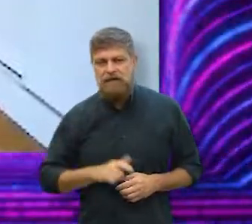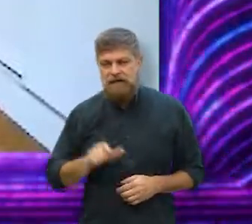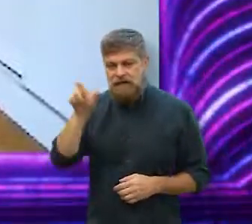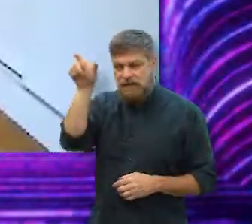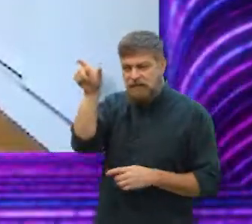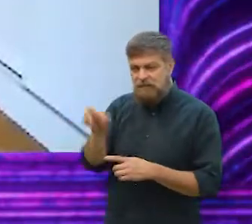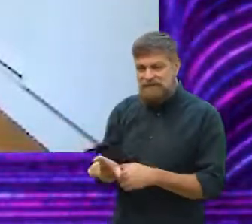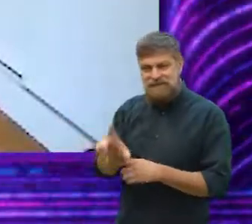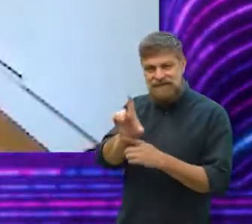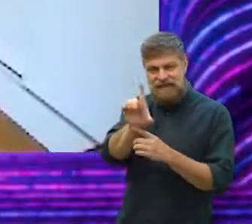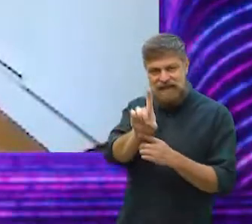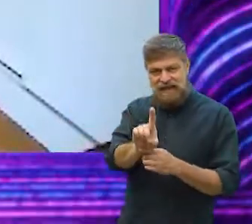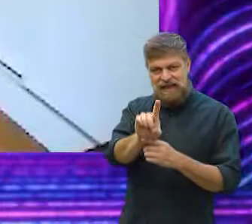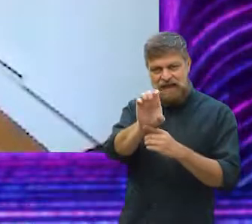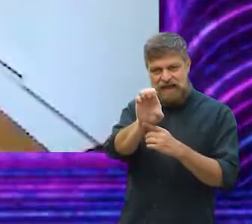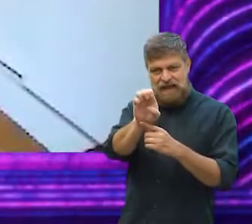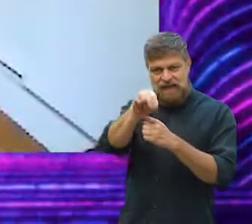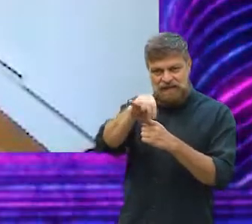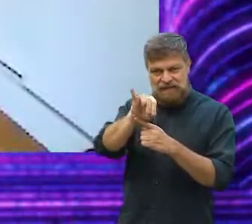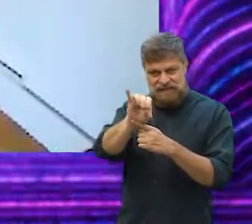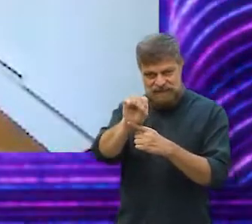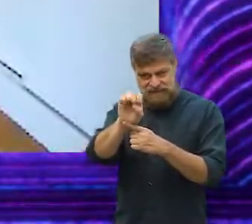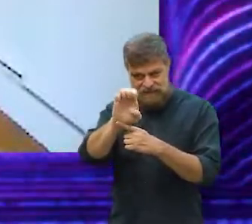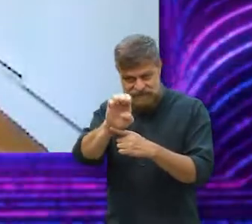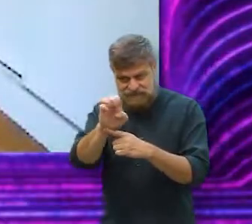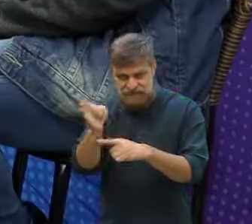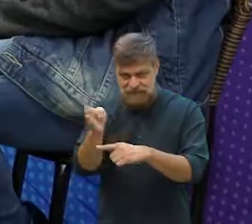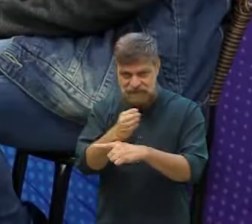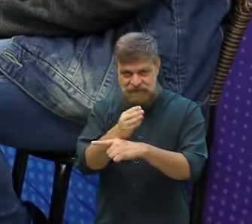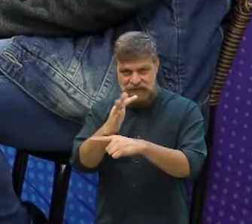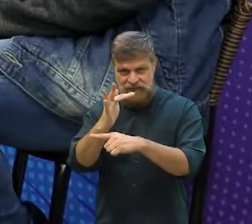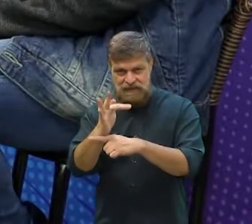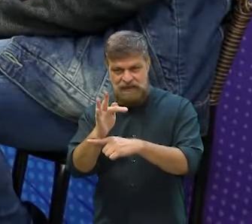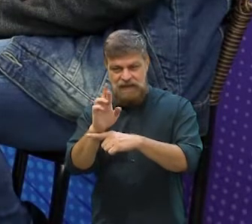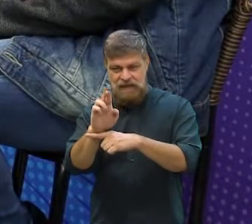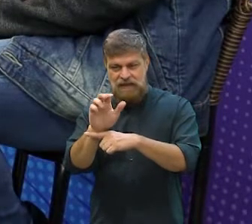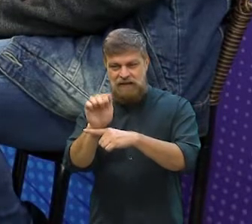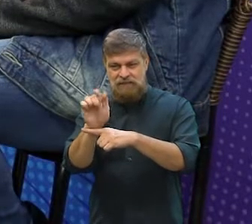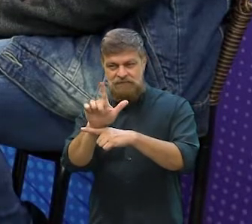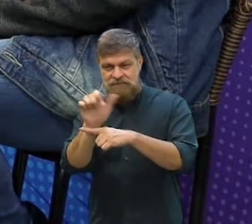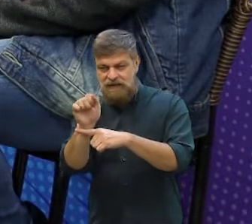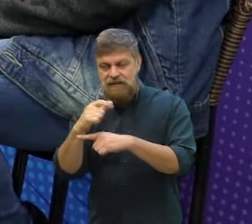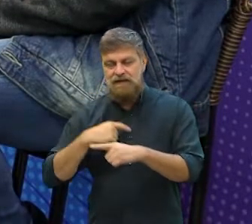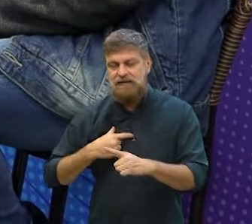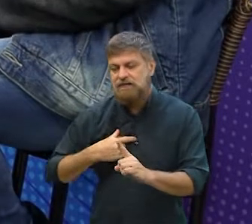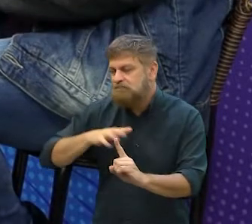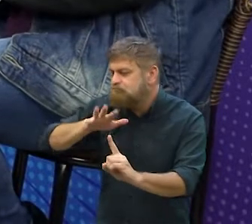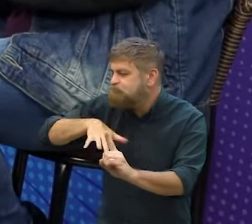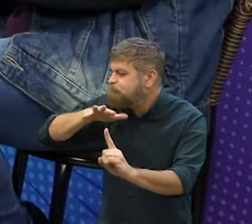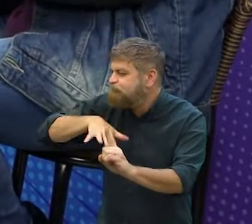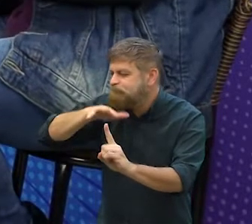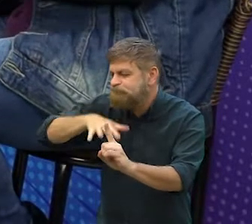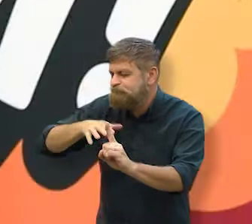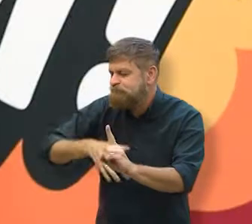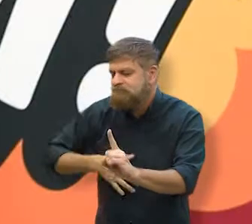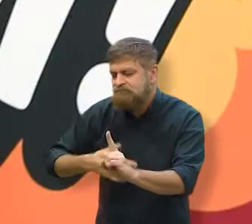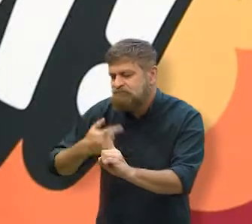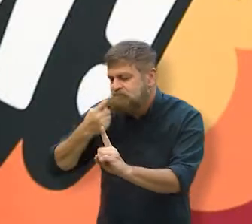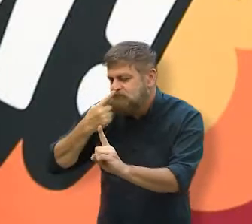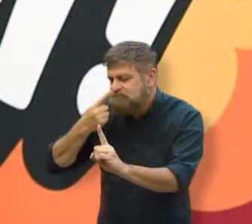tinha pensado na Denise Fraga, que é uma atriz que eu amo de paixão, assim, sou fascinada por ela, mas enfim, veremos, né?